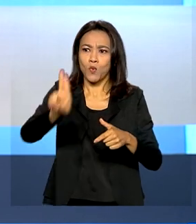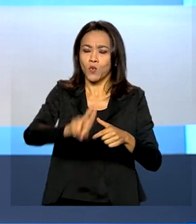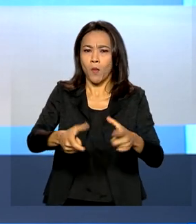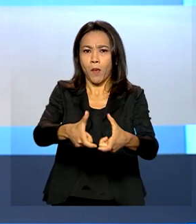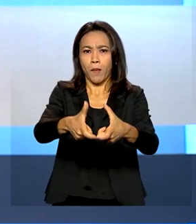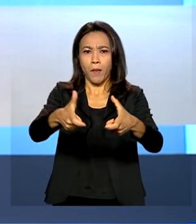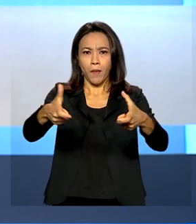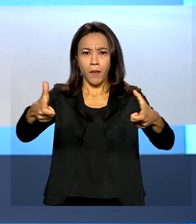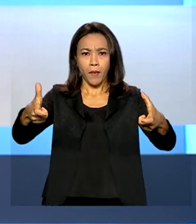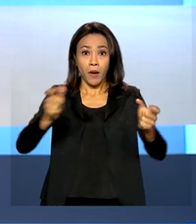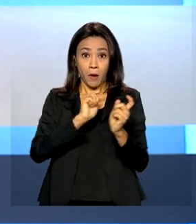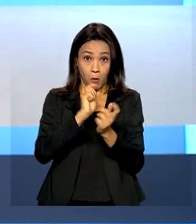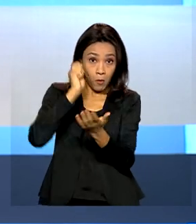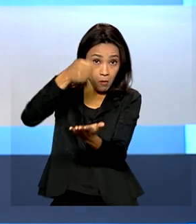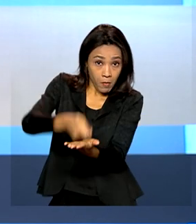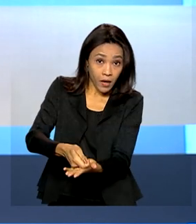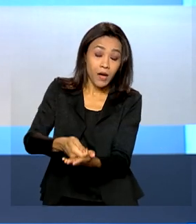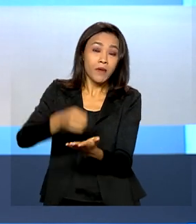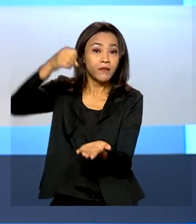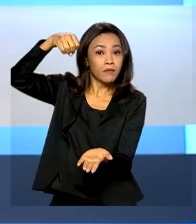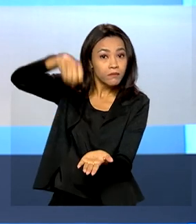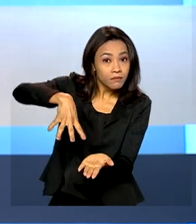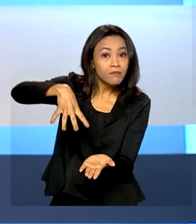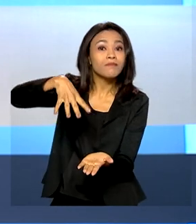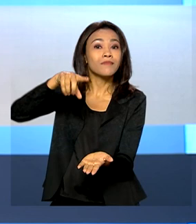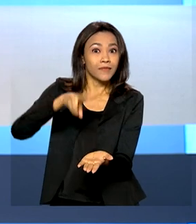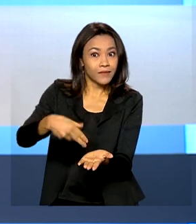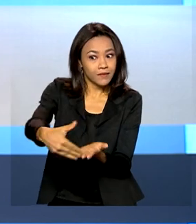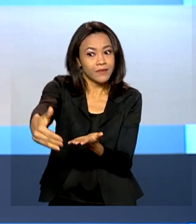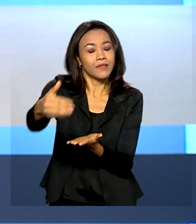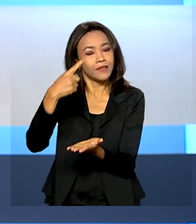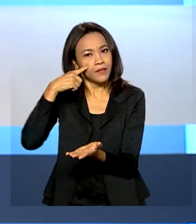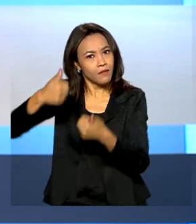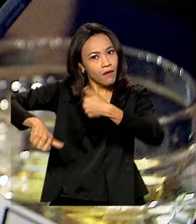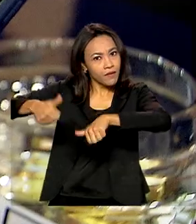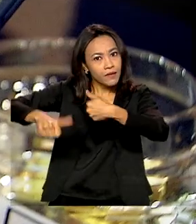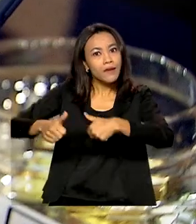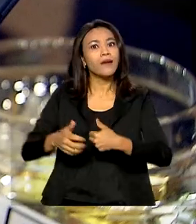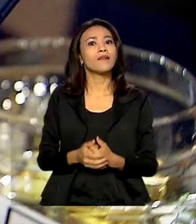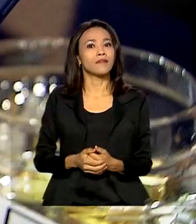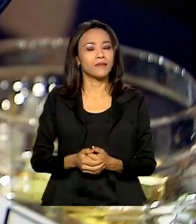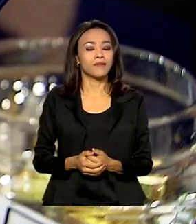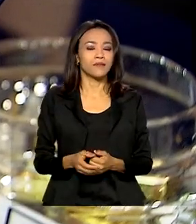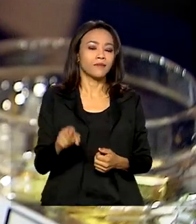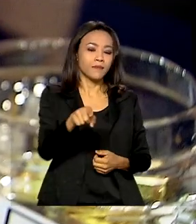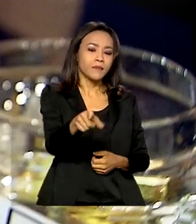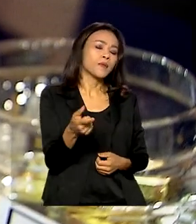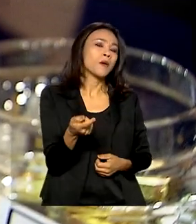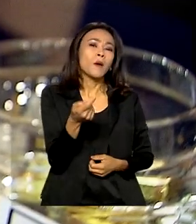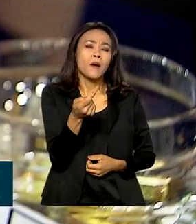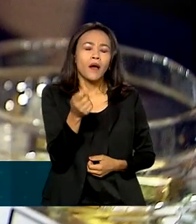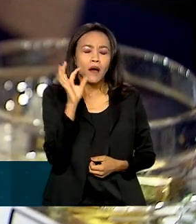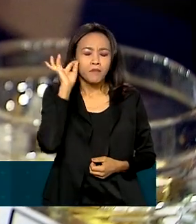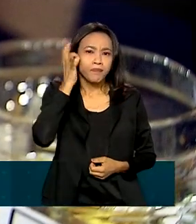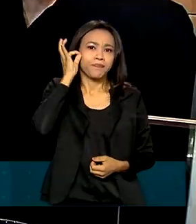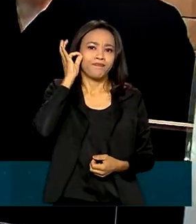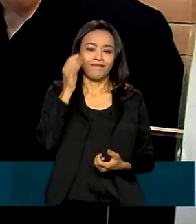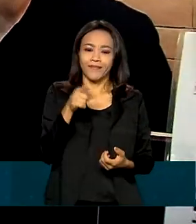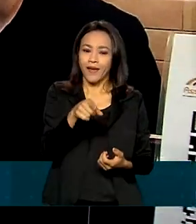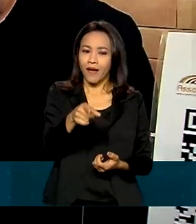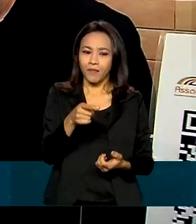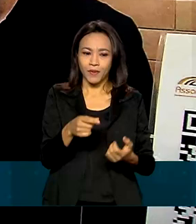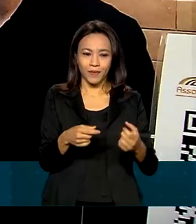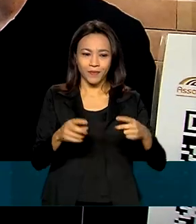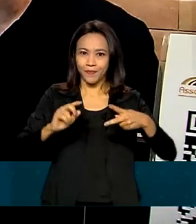O pagamento da conta de luz por meio da ferramenta está sendo avaliado. Poucos segundos e pronto.